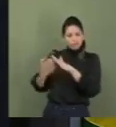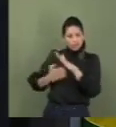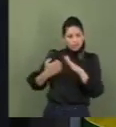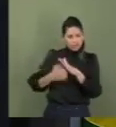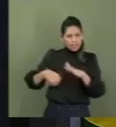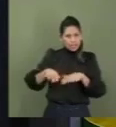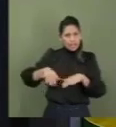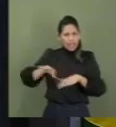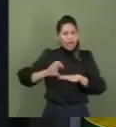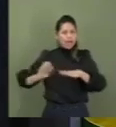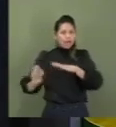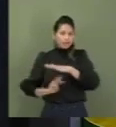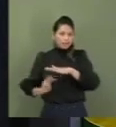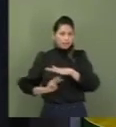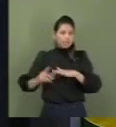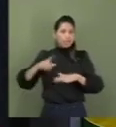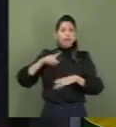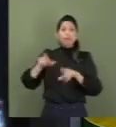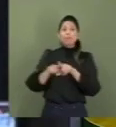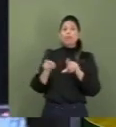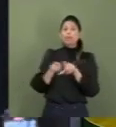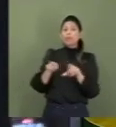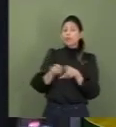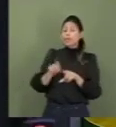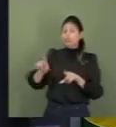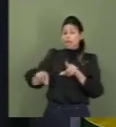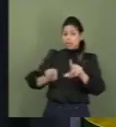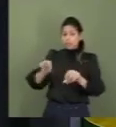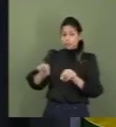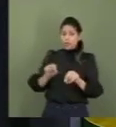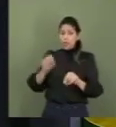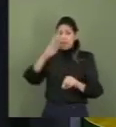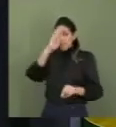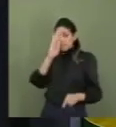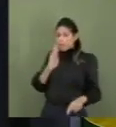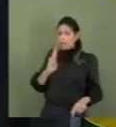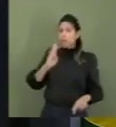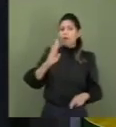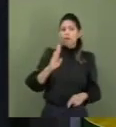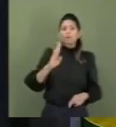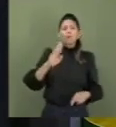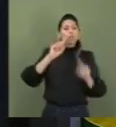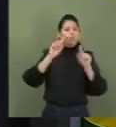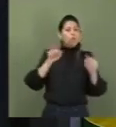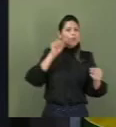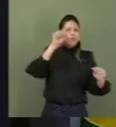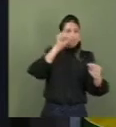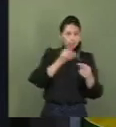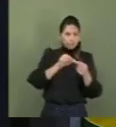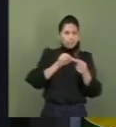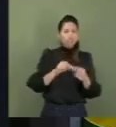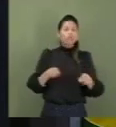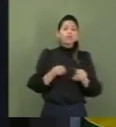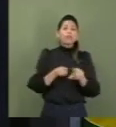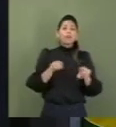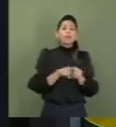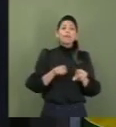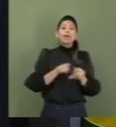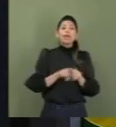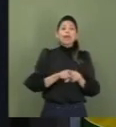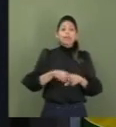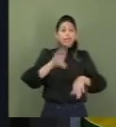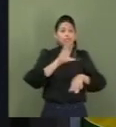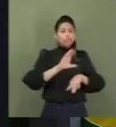devem ser destinadas exclusivamente para essas finalidades, além de beneficiar as